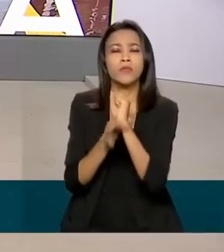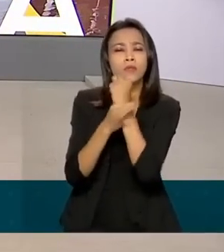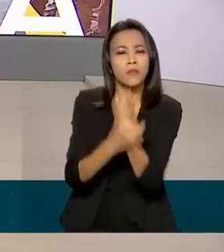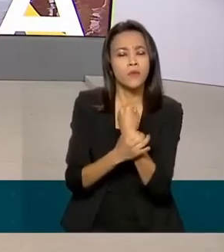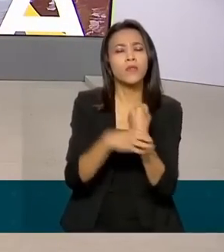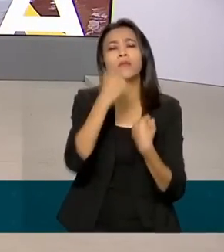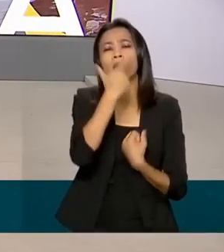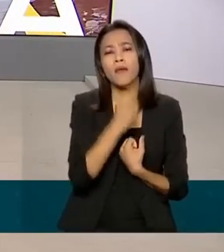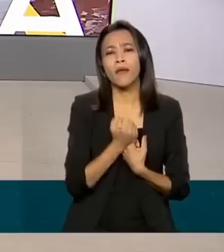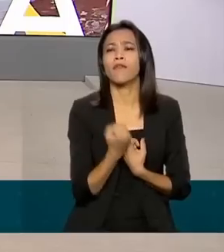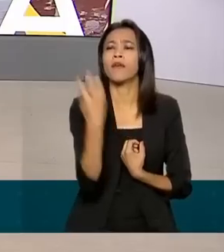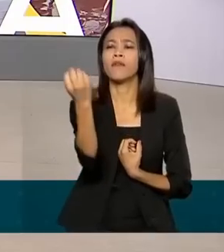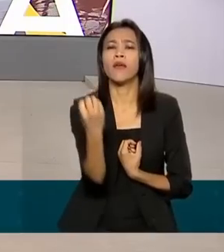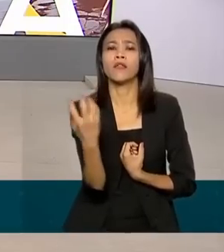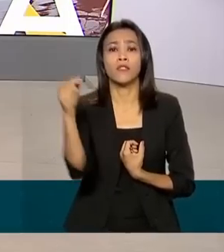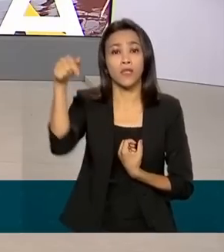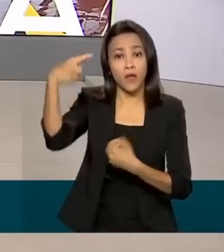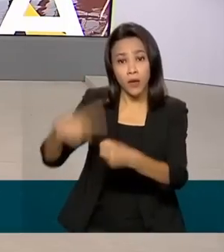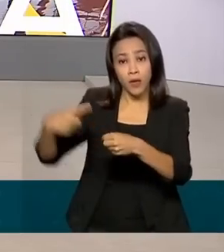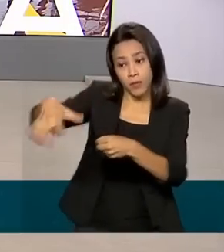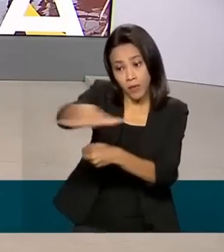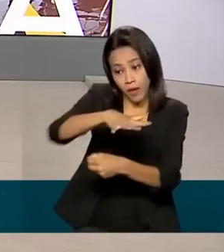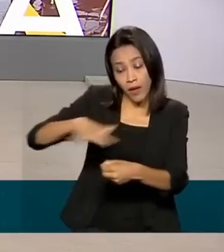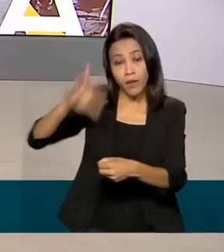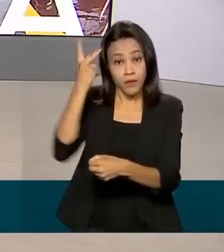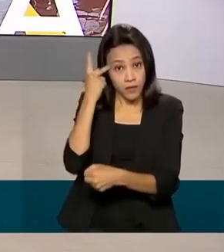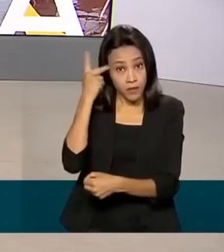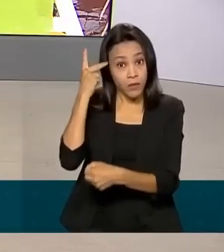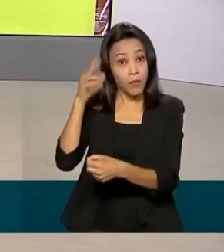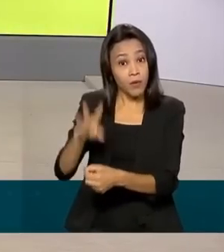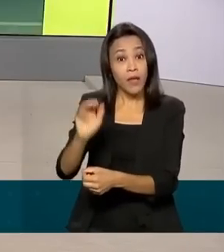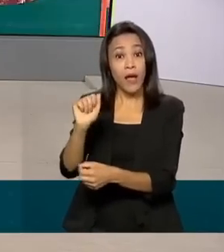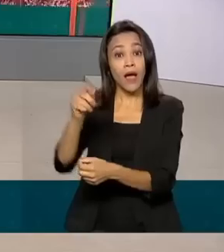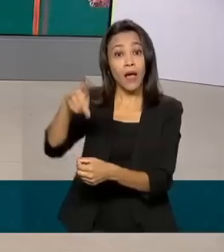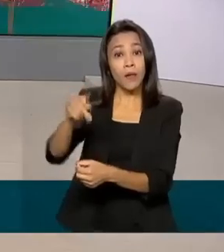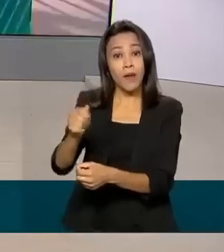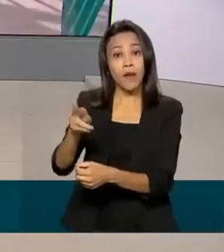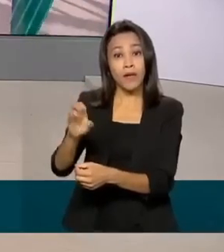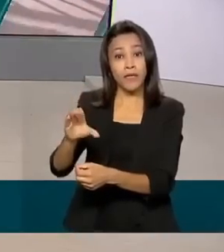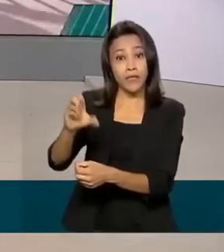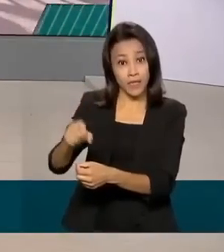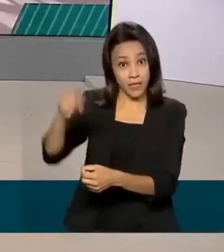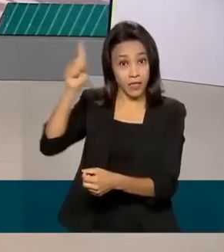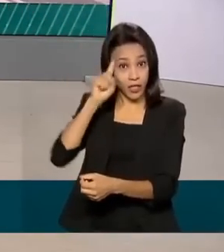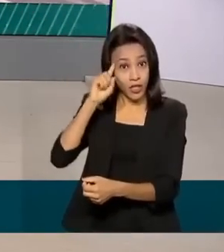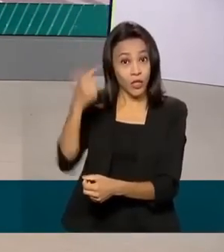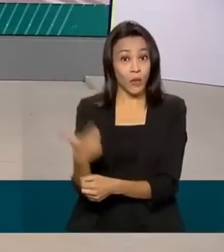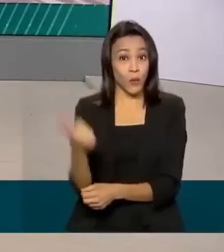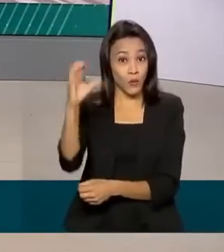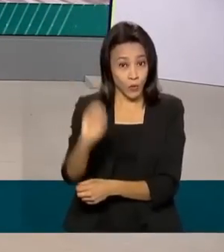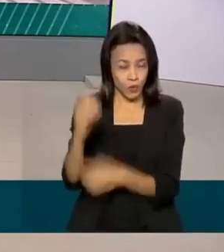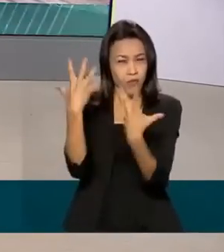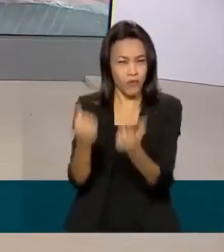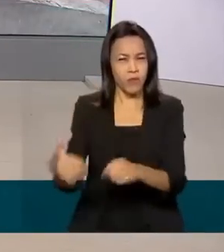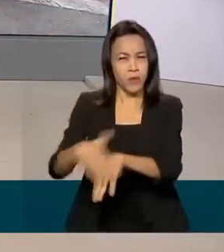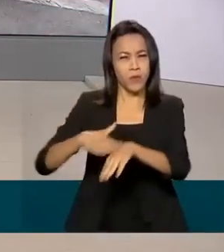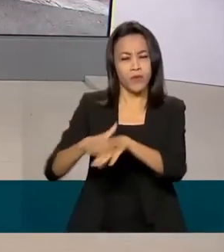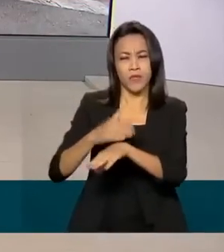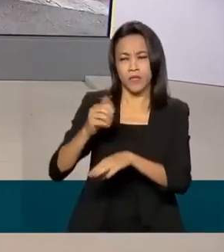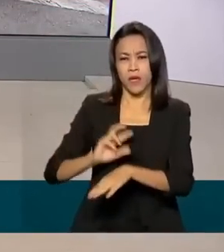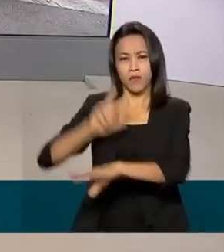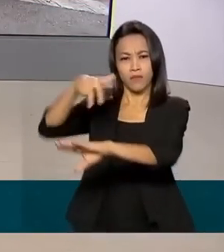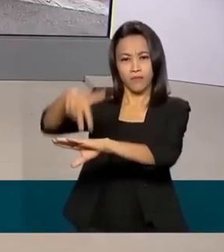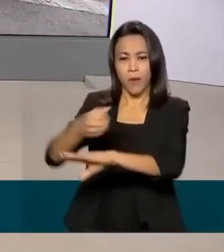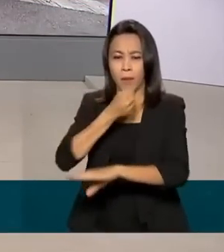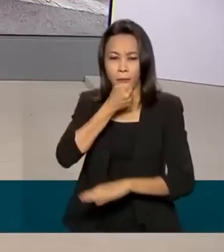Aparecida, São Paulo, neste feriado de 12 de outubro. Vamos ao vivo conversar com o repórter Dimas Soldi, que está na